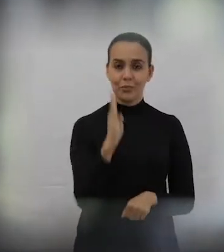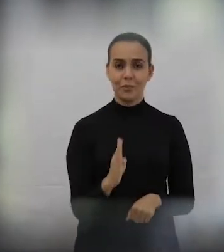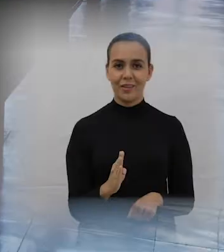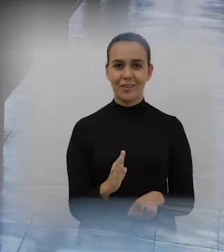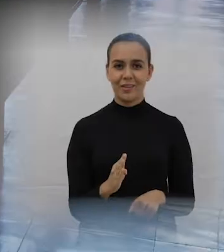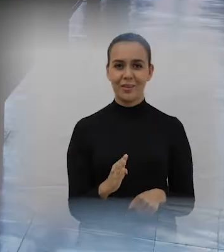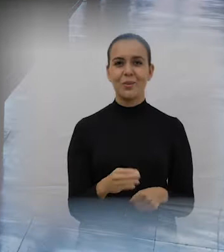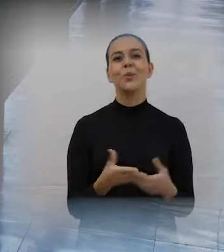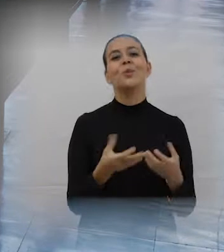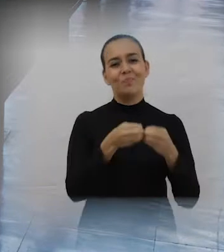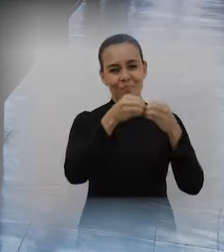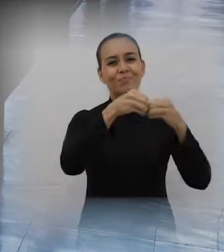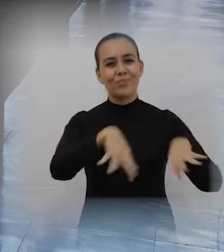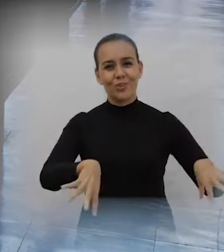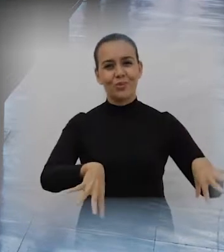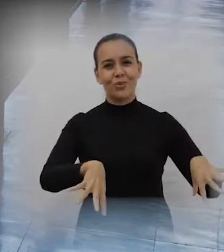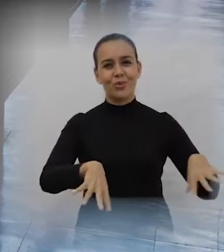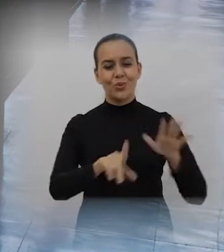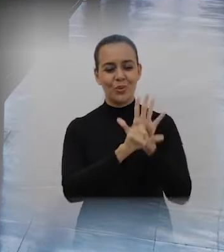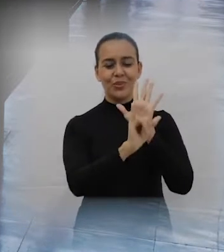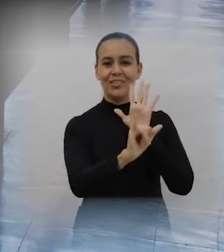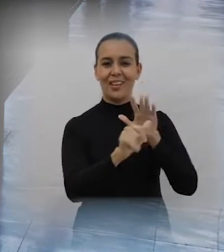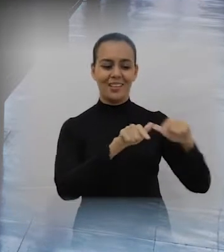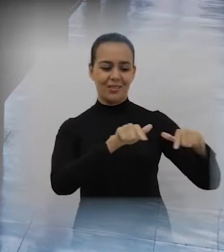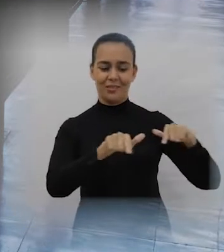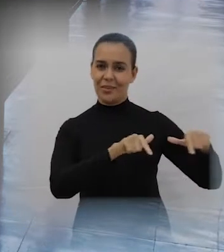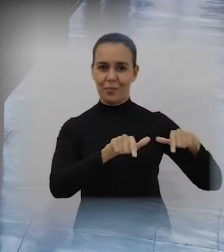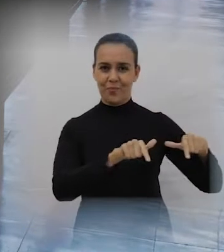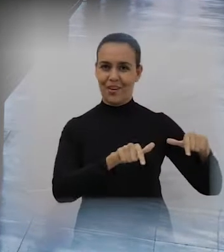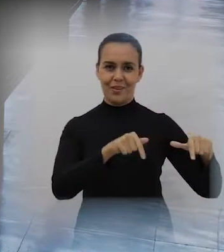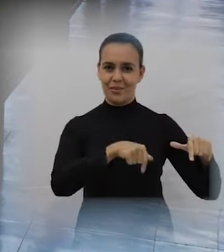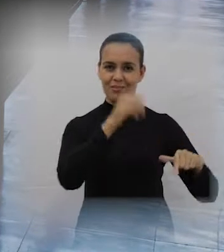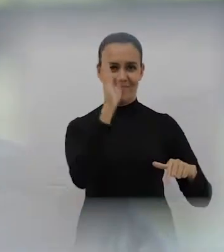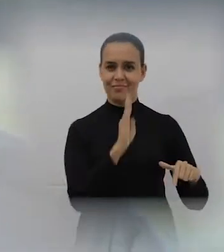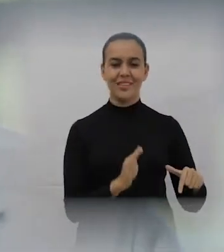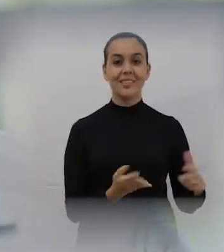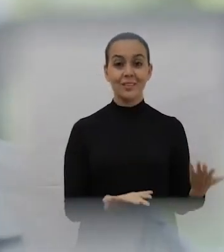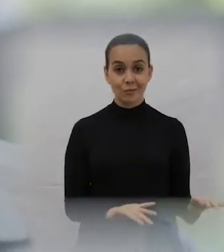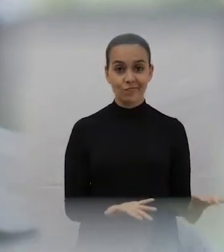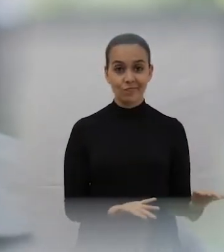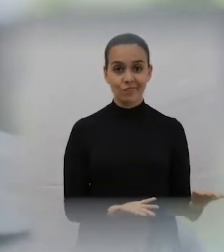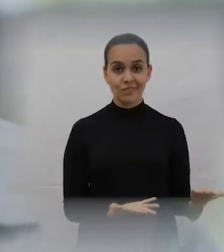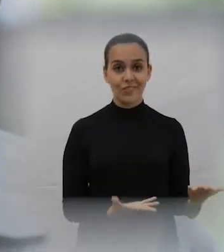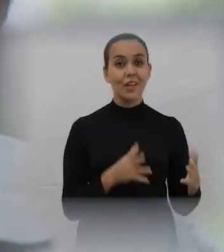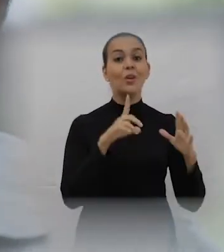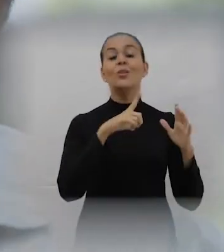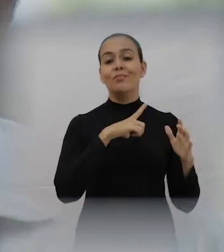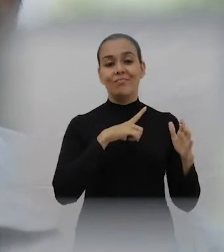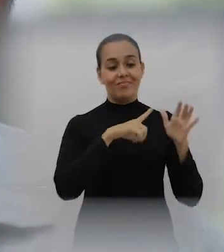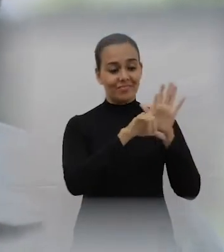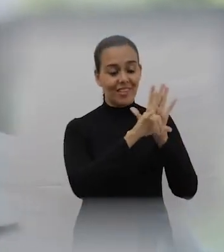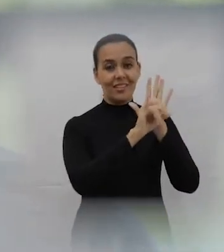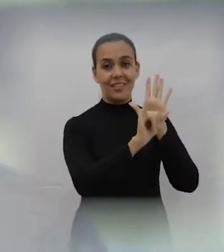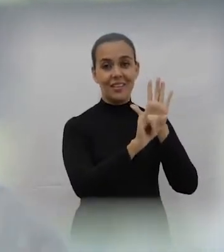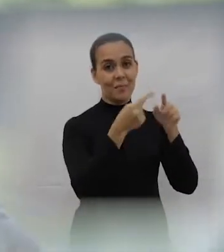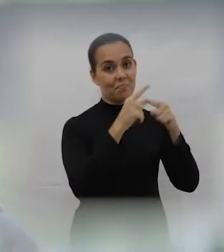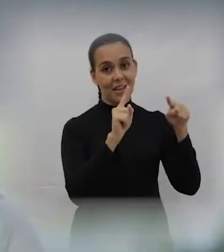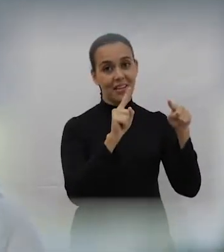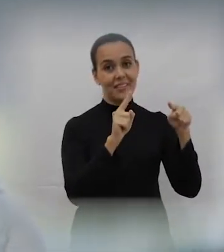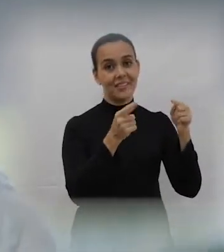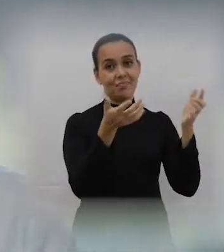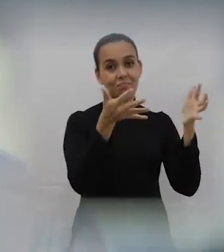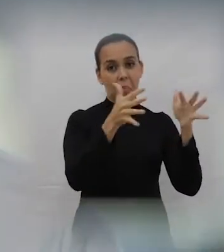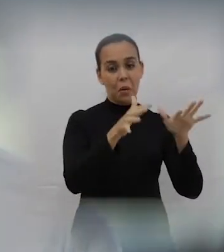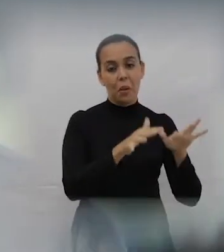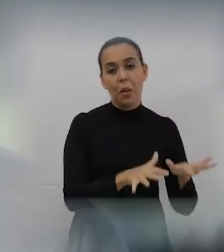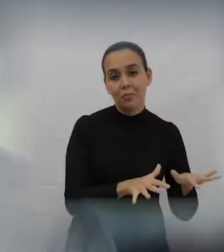destruição dos direitos trabalhistas que lá estão, poucos, sendo reforçados ou construídos. E um ponto importante